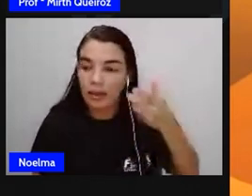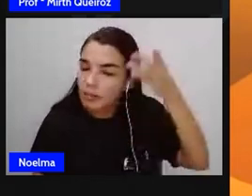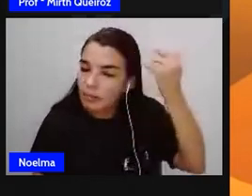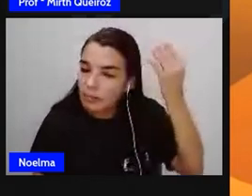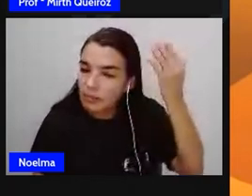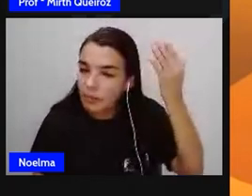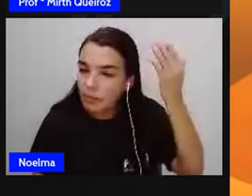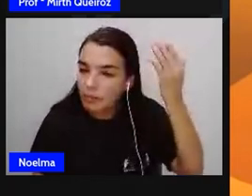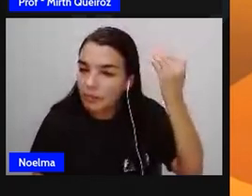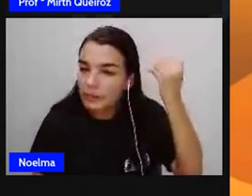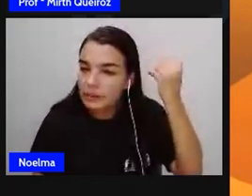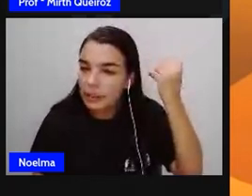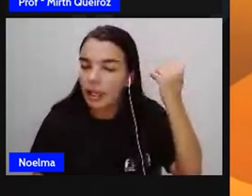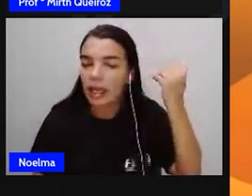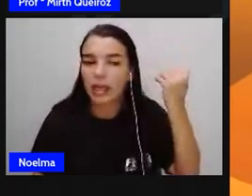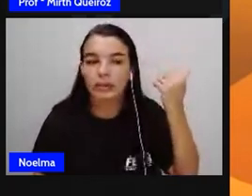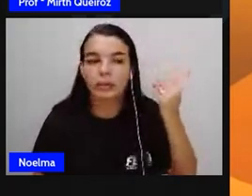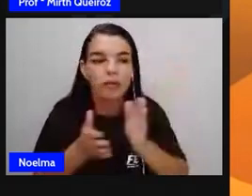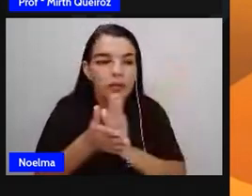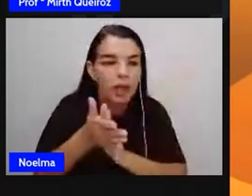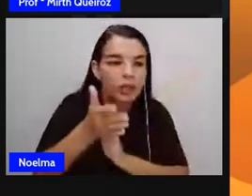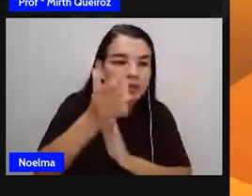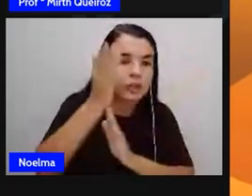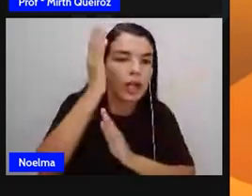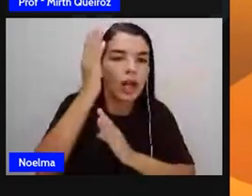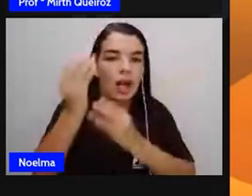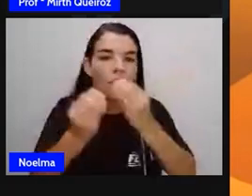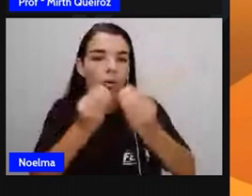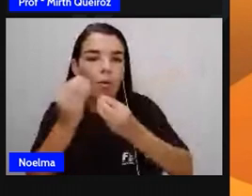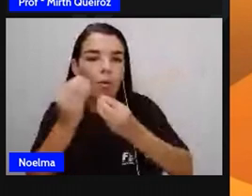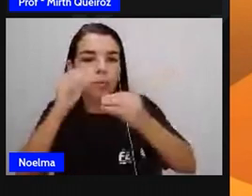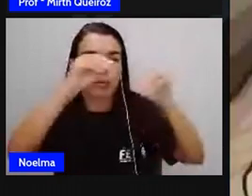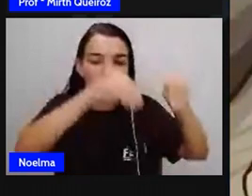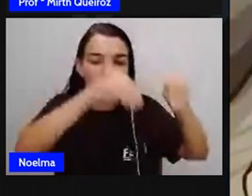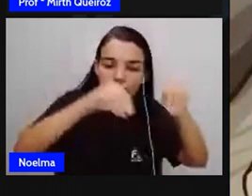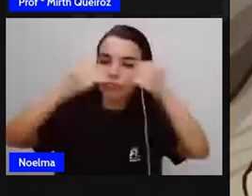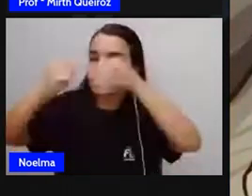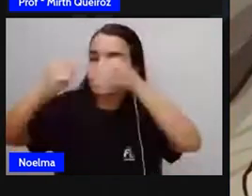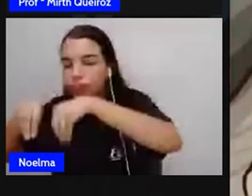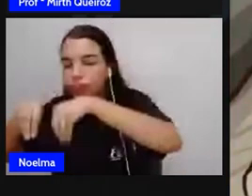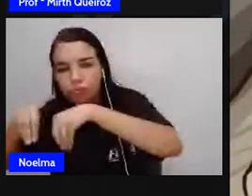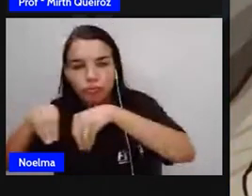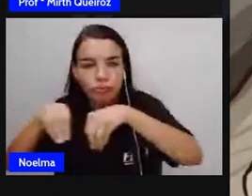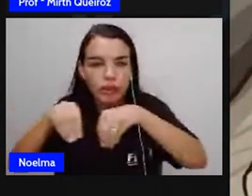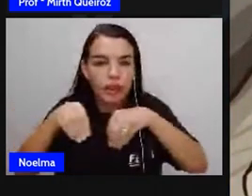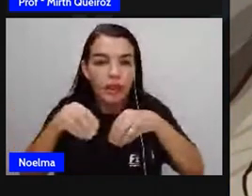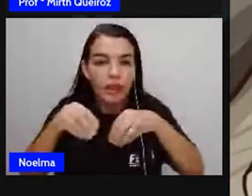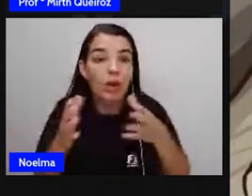locomover, ir de um lugar para o outro, quando buscavam alimentos.